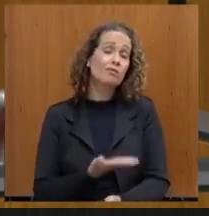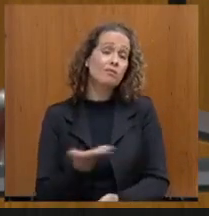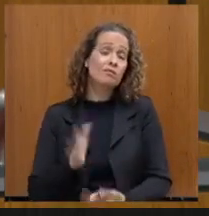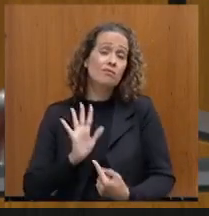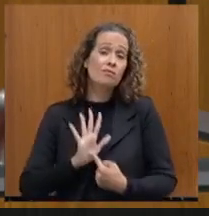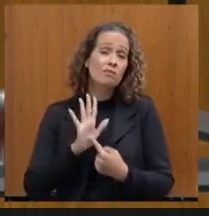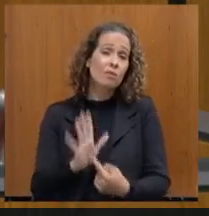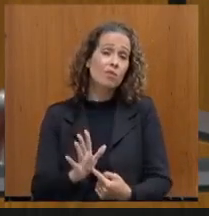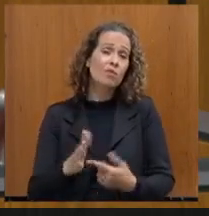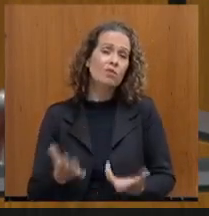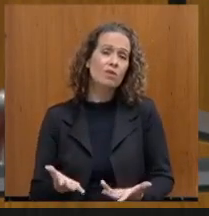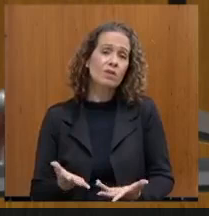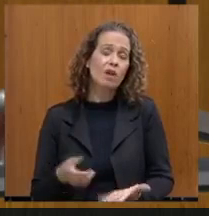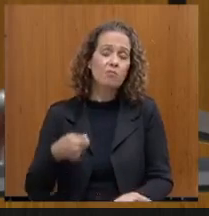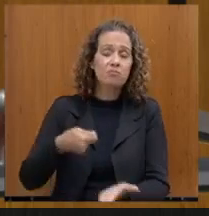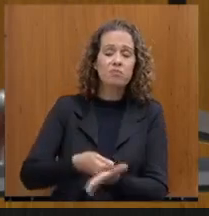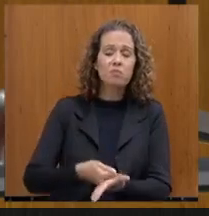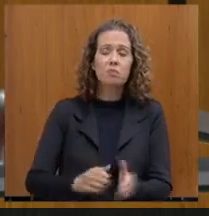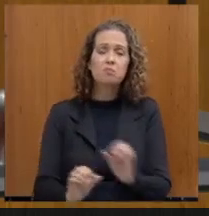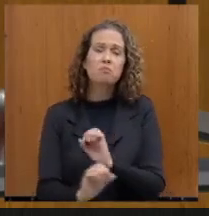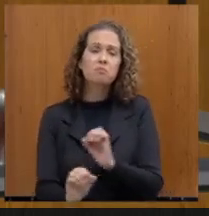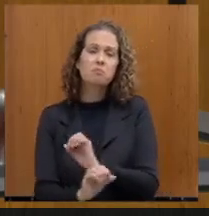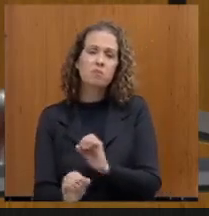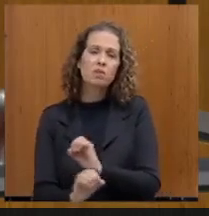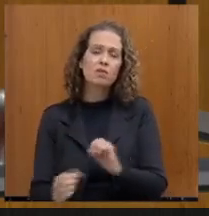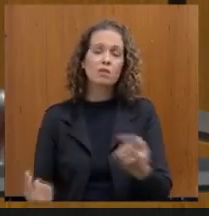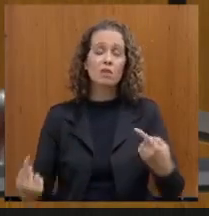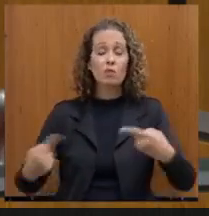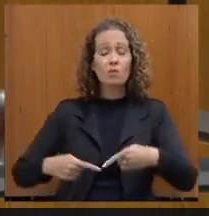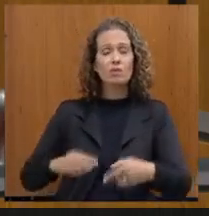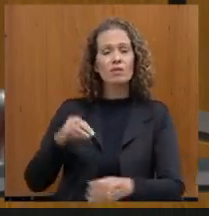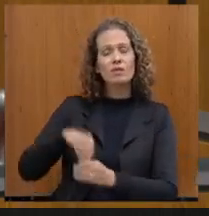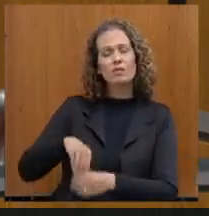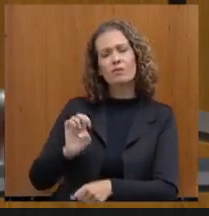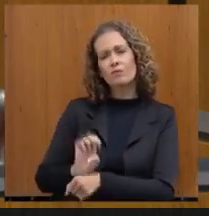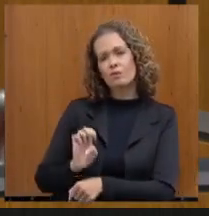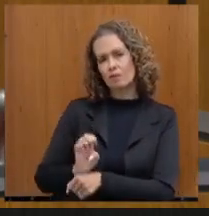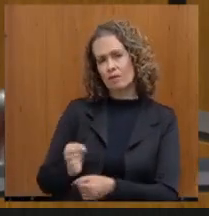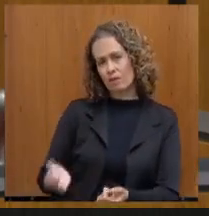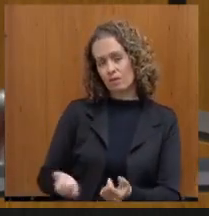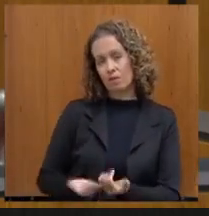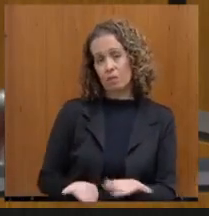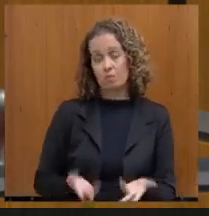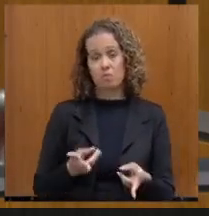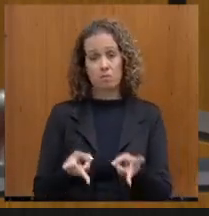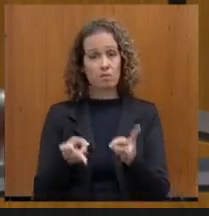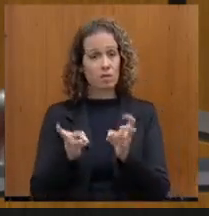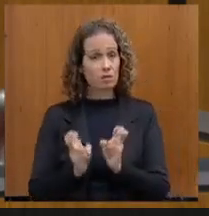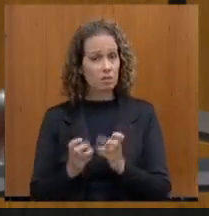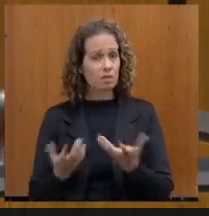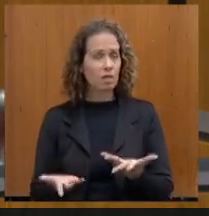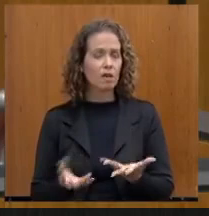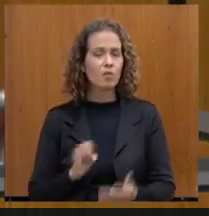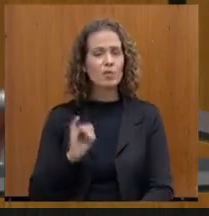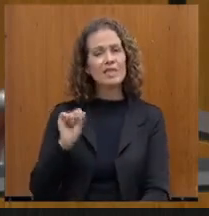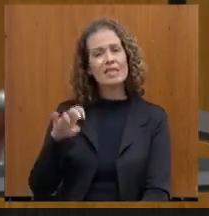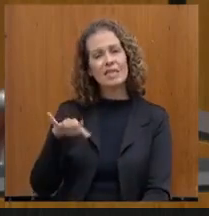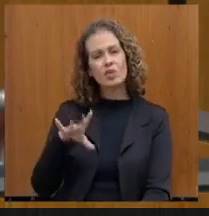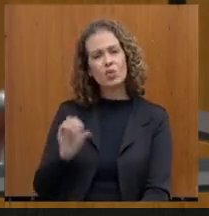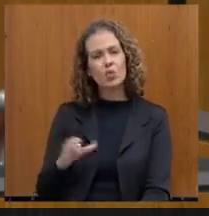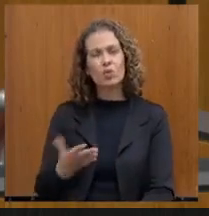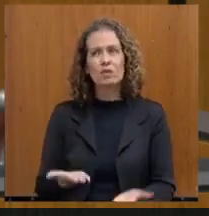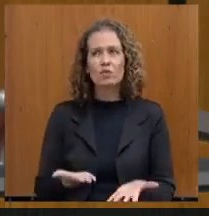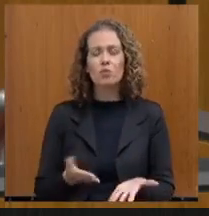essa isenção traz contrapartida aqui para o Estado? Porque eu vejo determinadas isenções como uma relação de